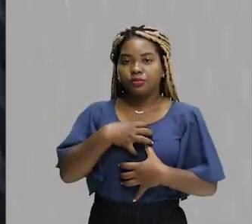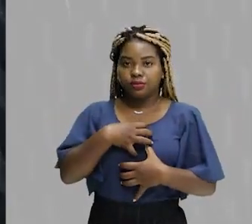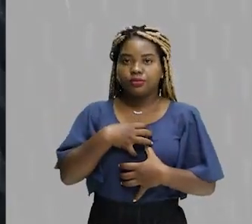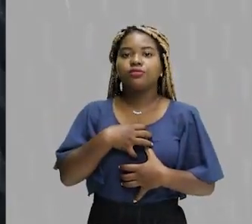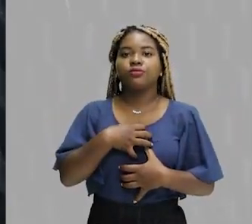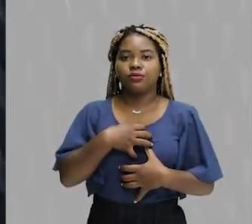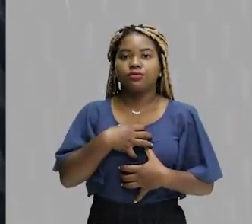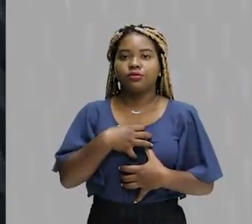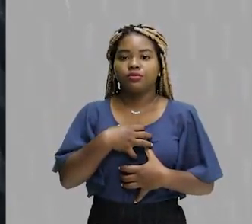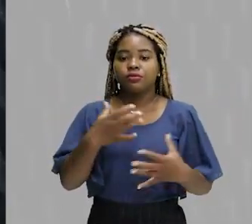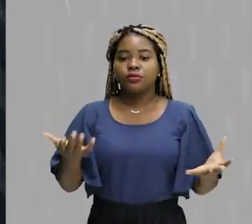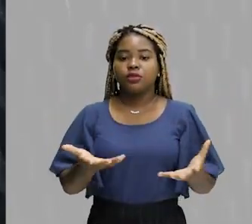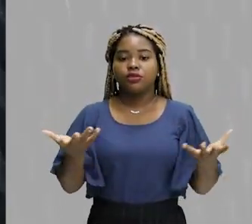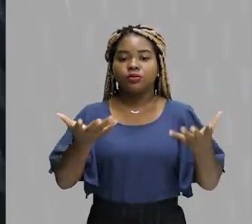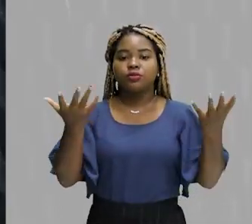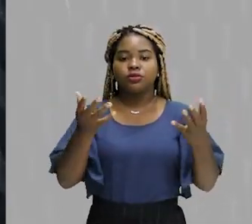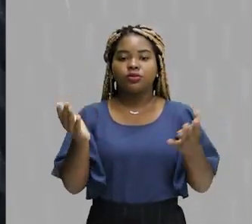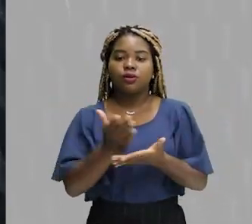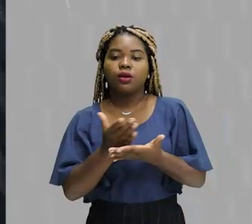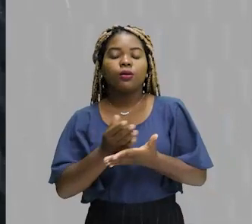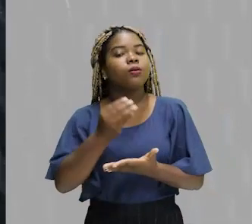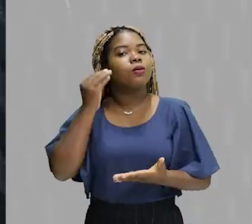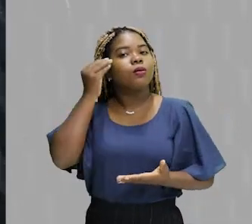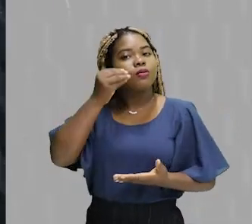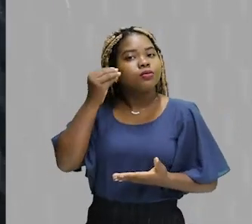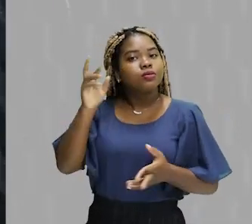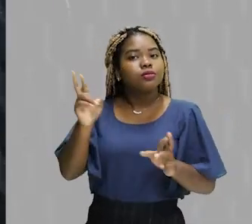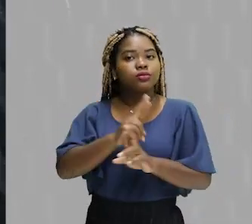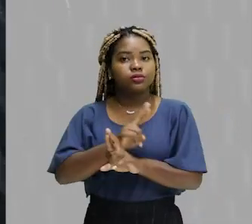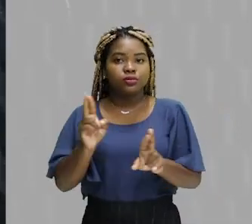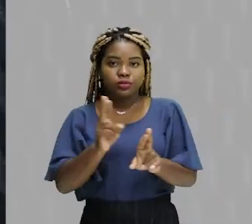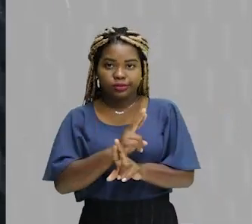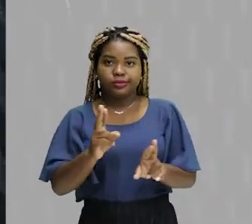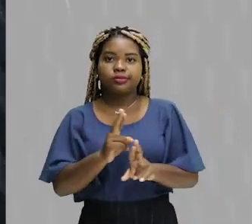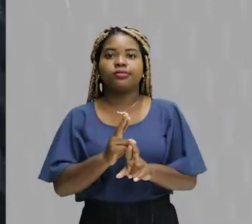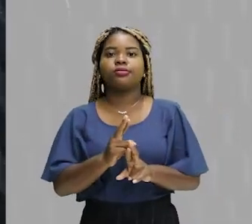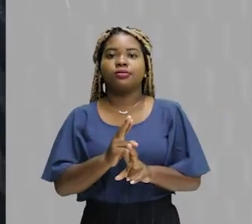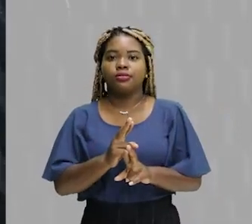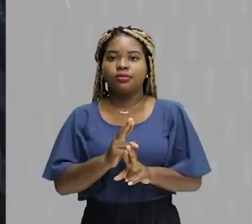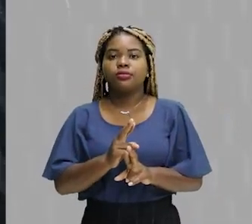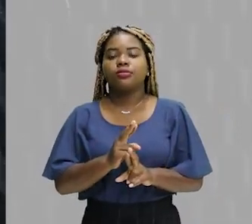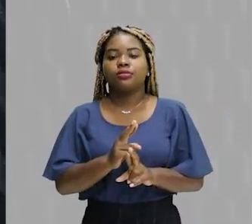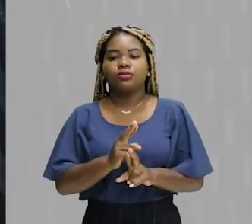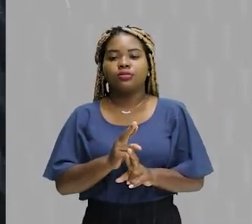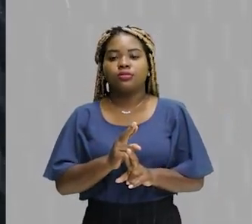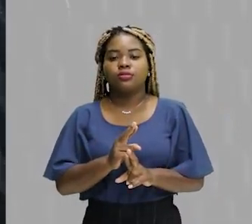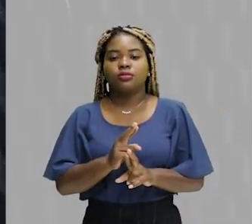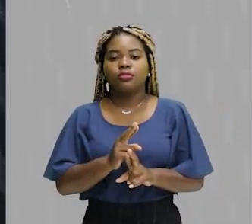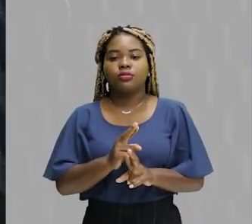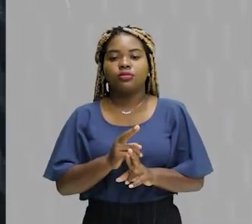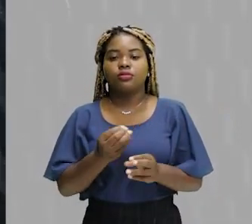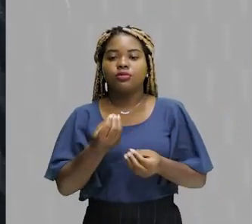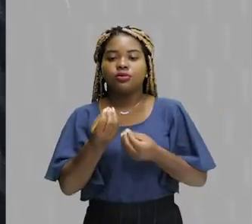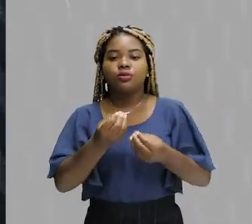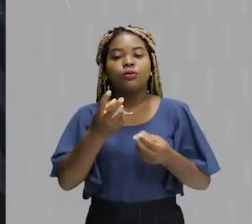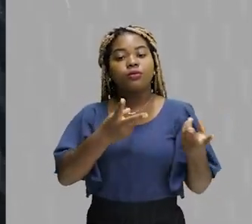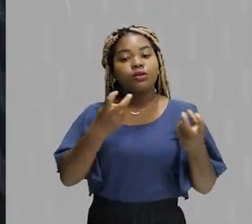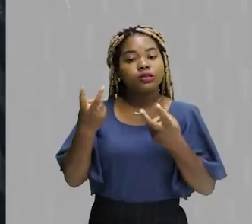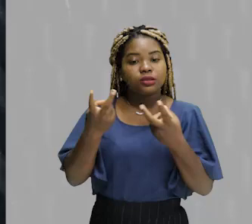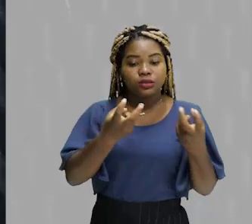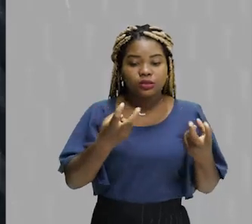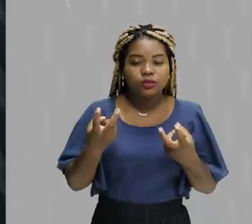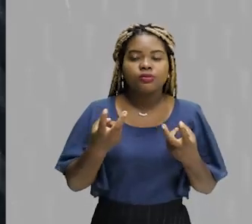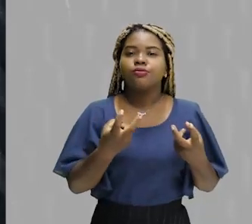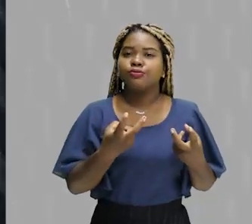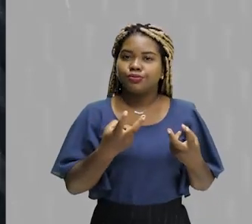vai, na verdade, causar alguma experiência em relação a este gosto, a esta forma de você perceber o mundo ou a